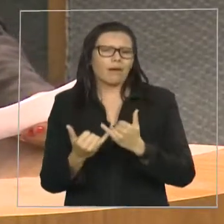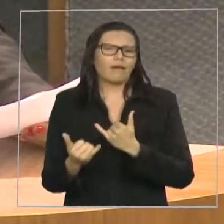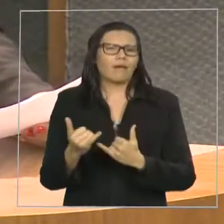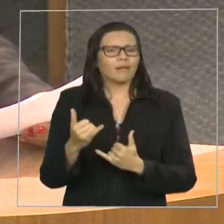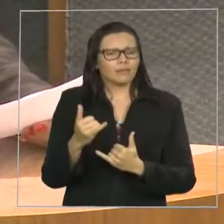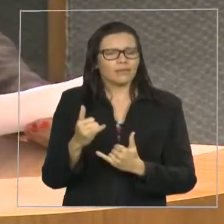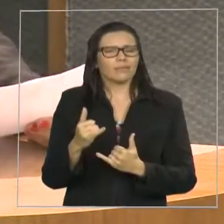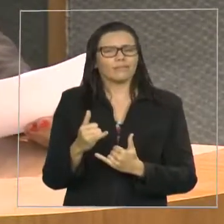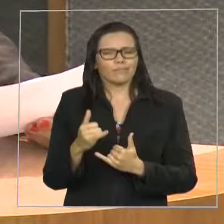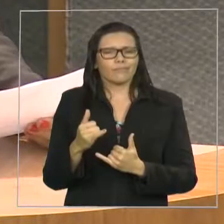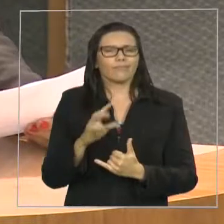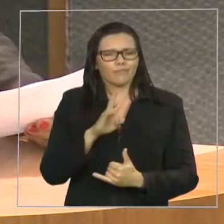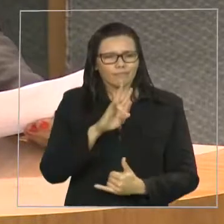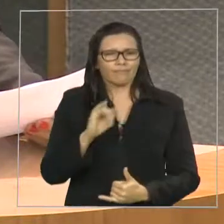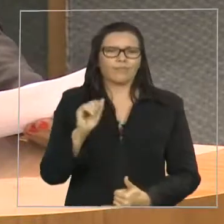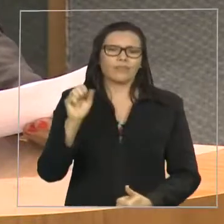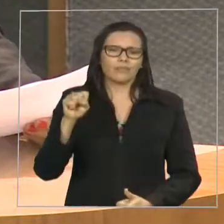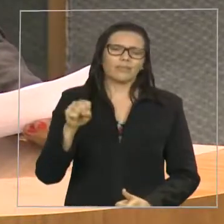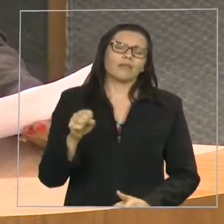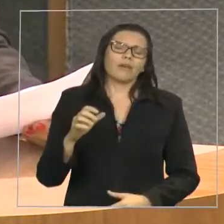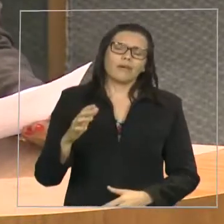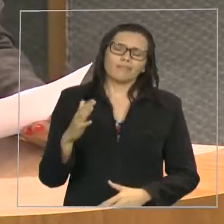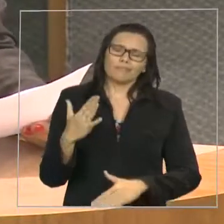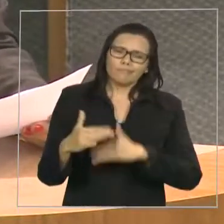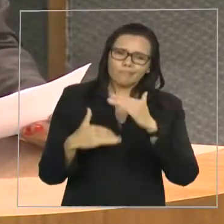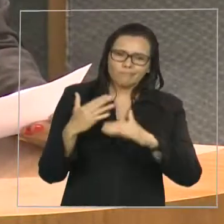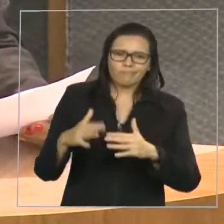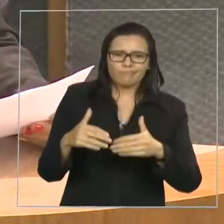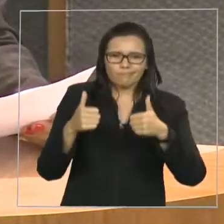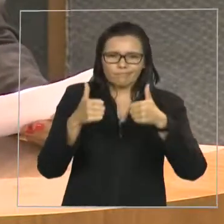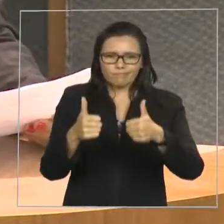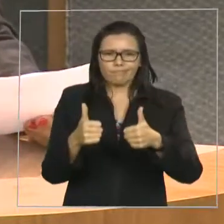isso que nós queremos.